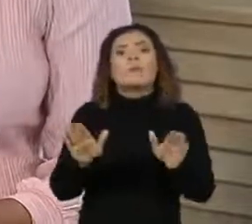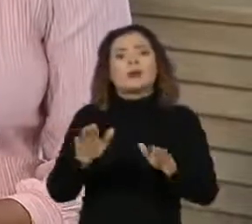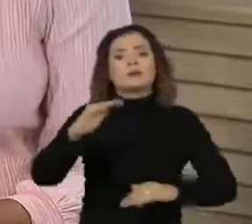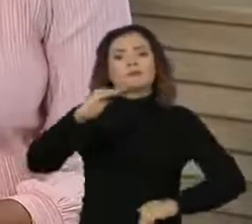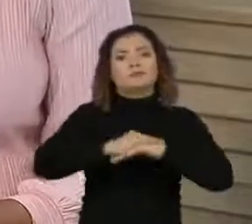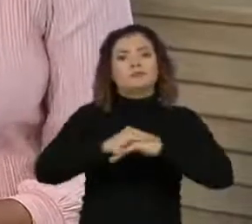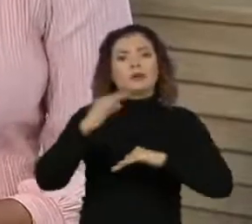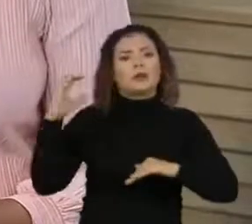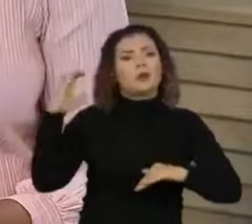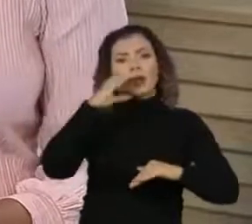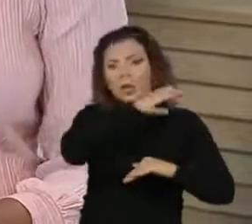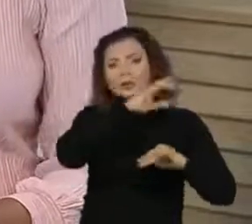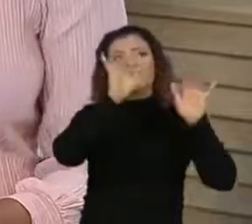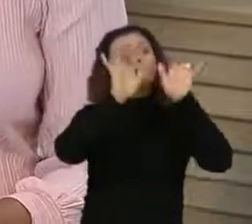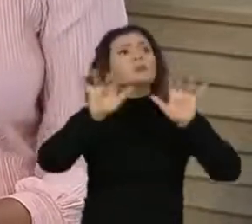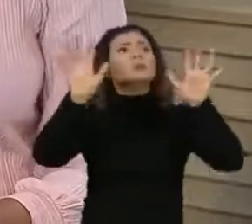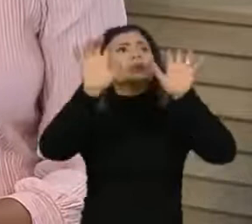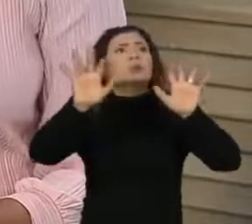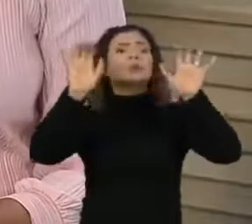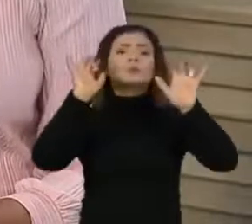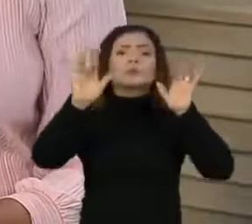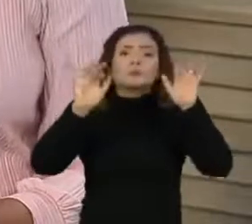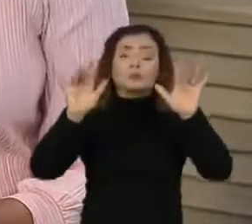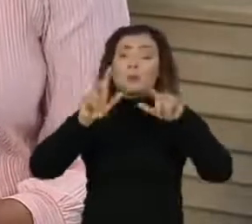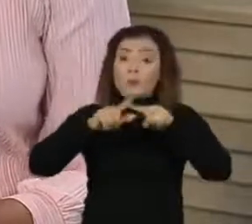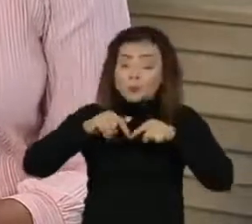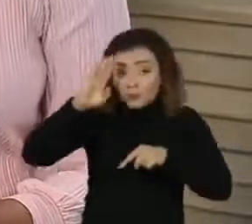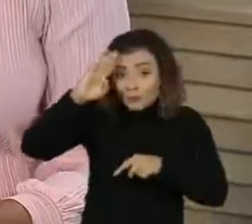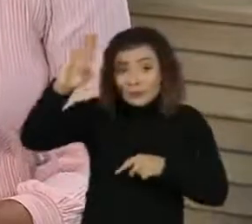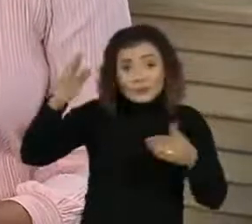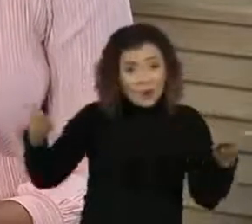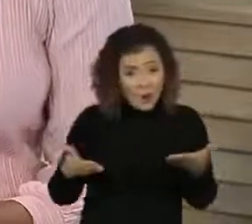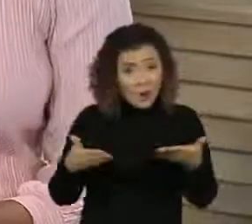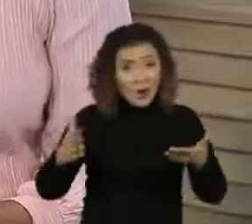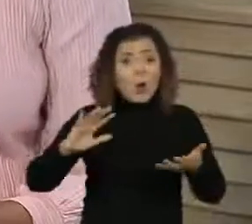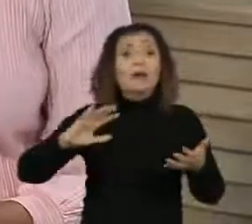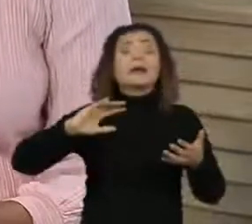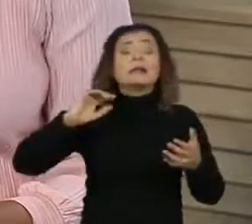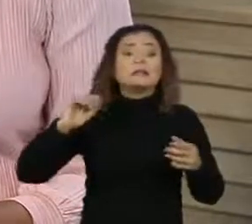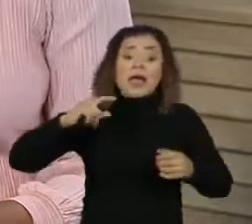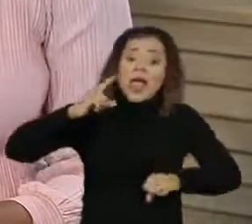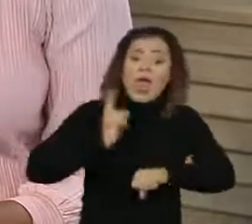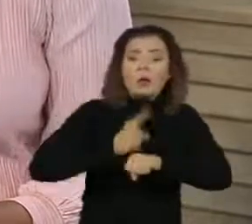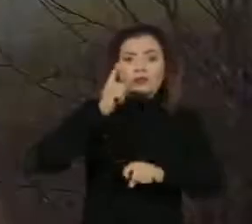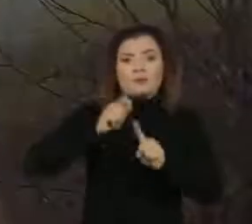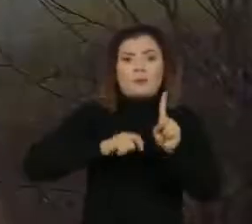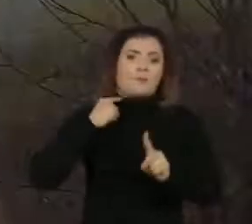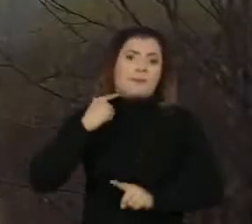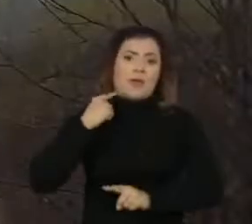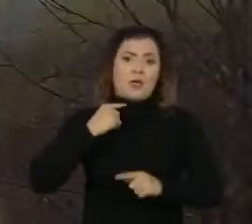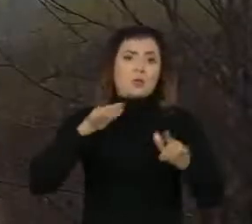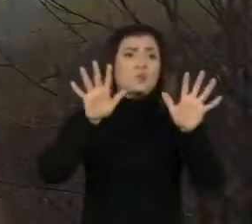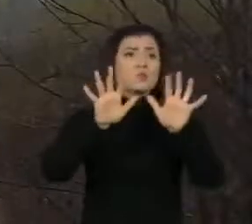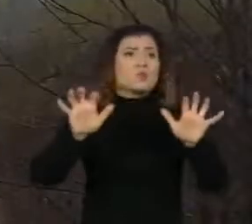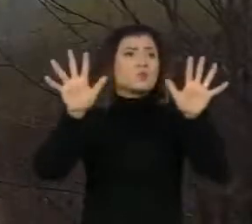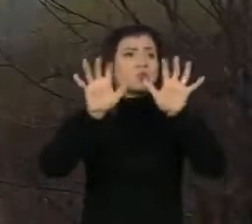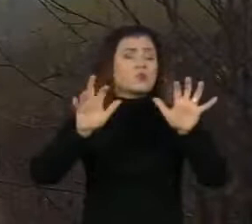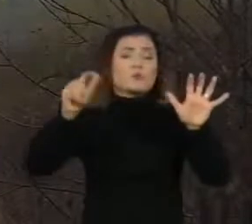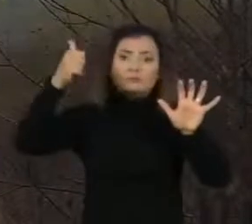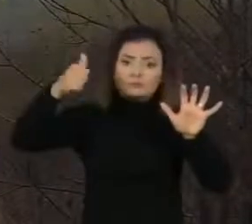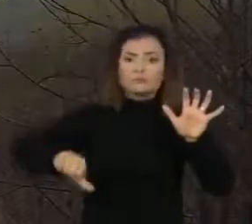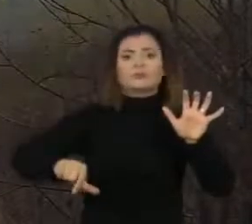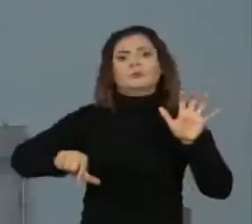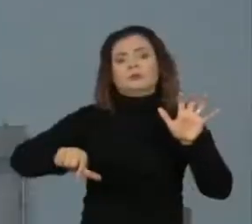de efeito estufa. O dióxido de carbono acumulado na atmosfera atingiu recorde em maio. A concentração de